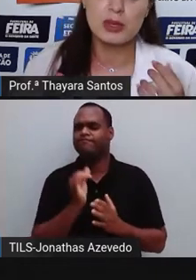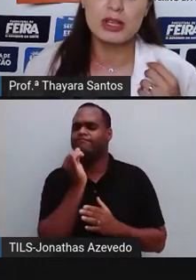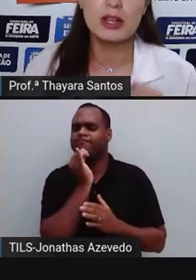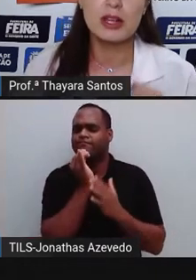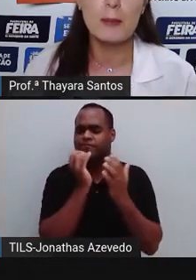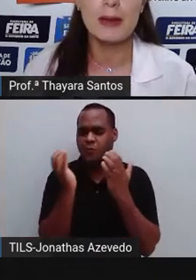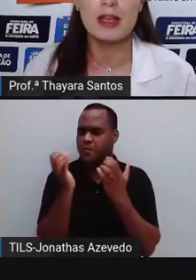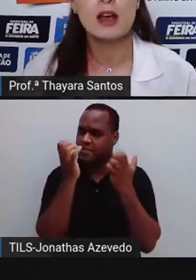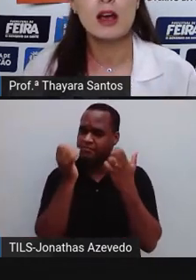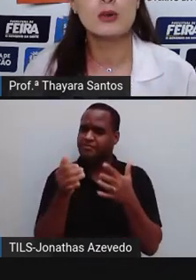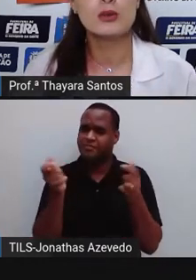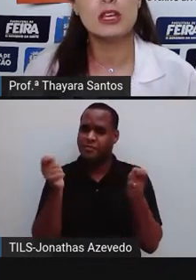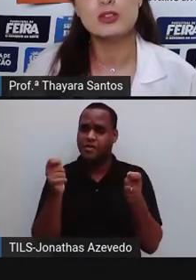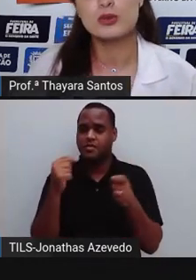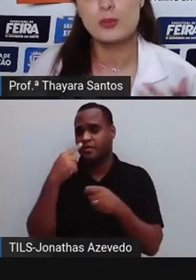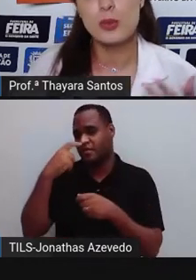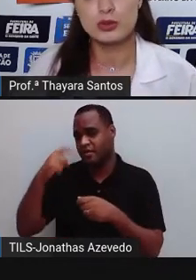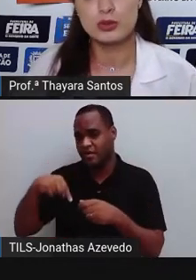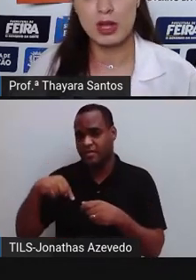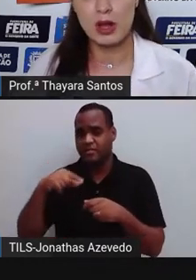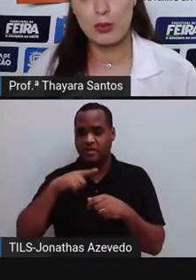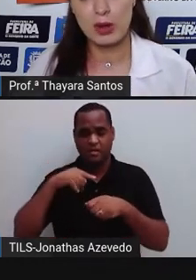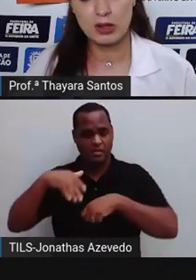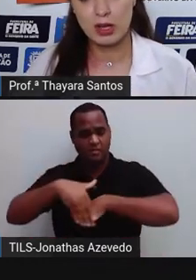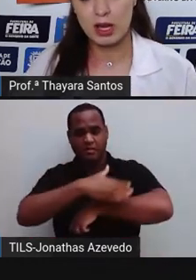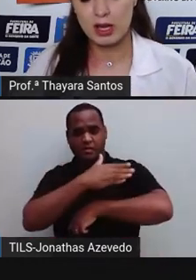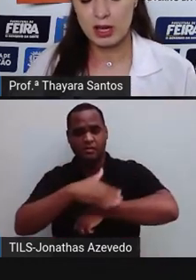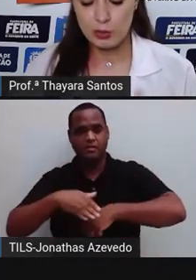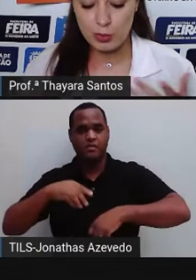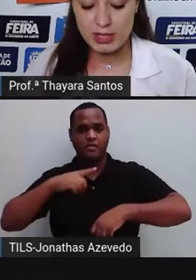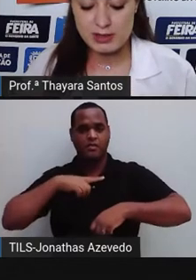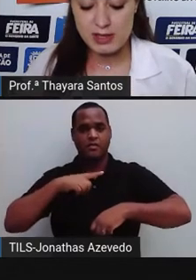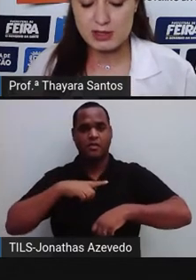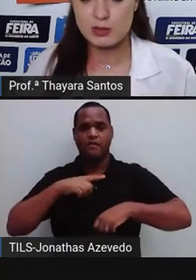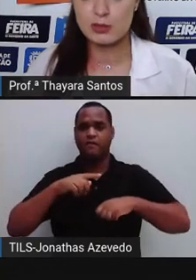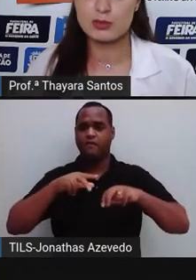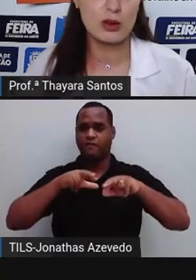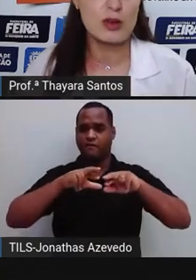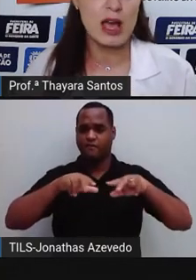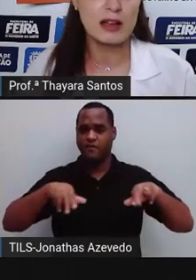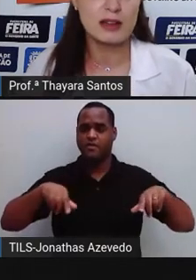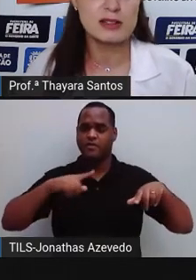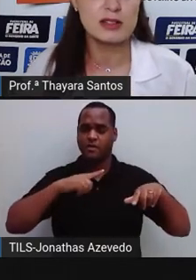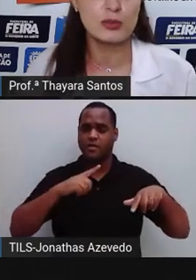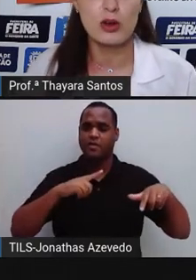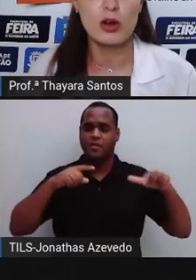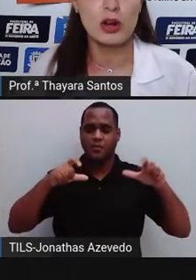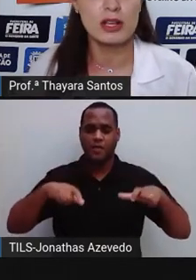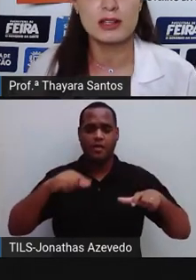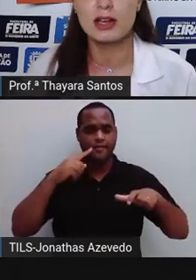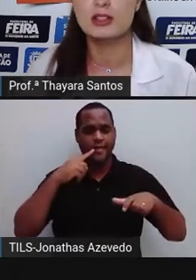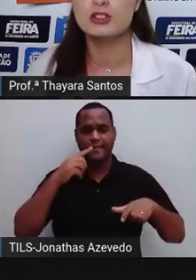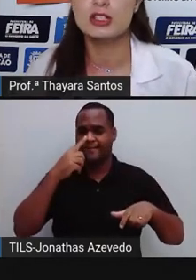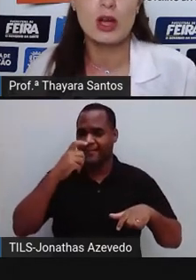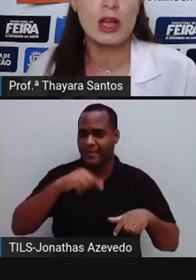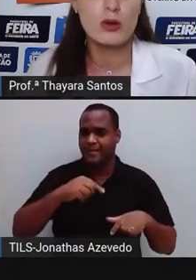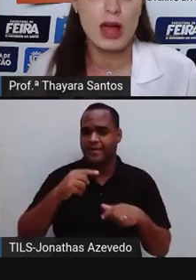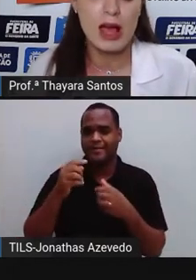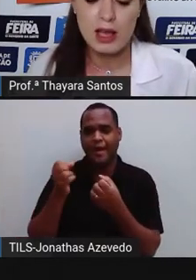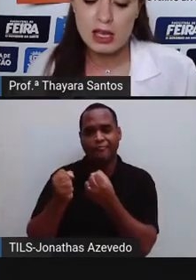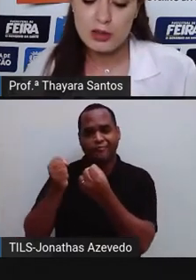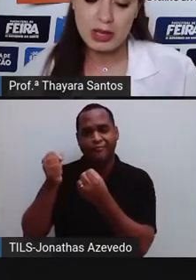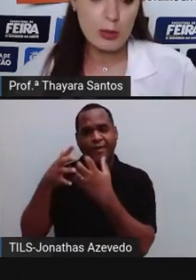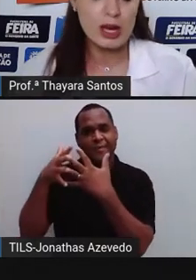exemplo. E também o lixo exposto na rua. Muitas vezes tem lugares que não tem a coleta de lixo